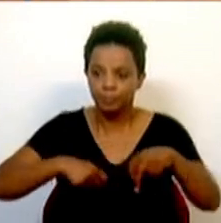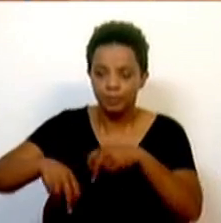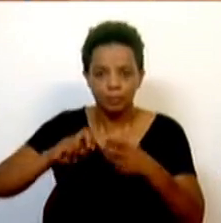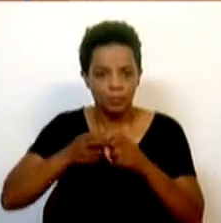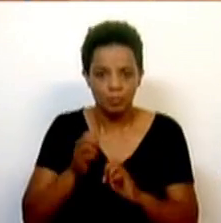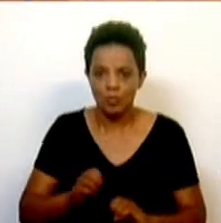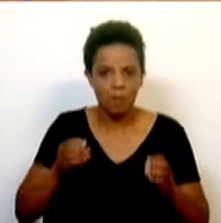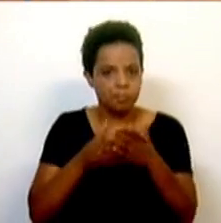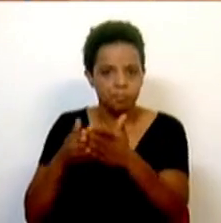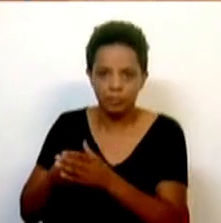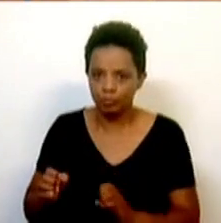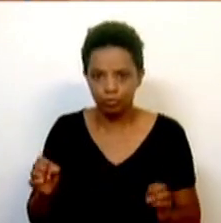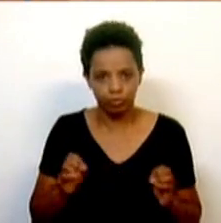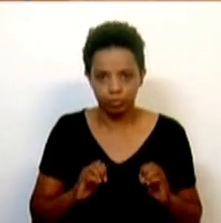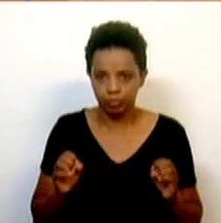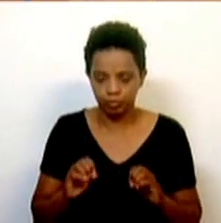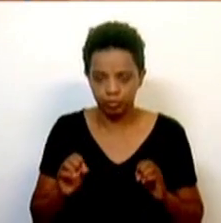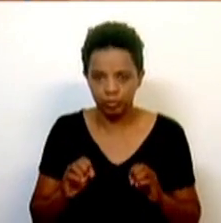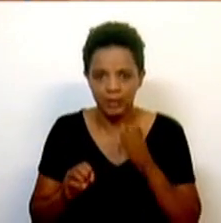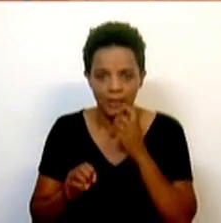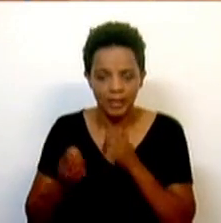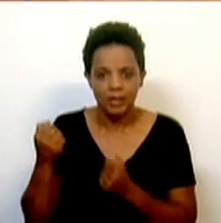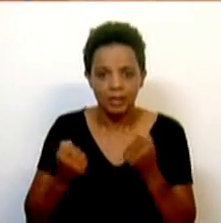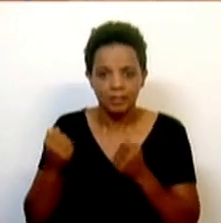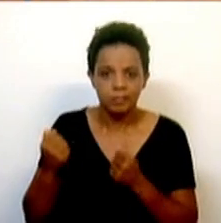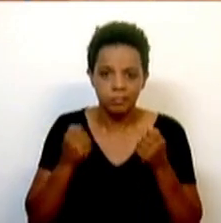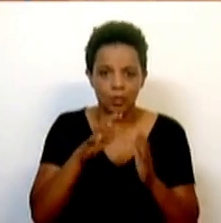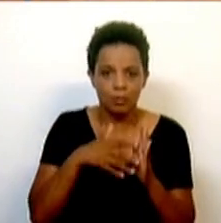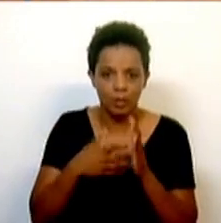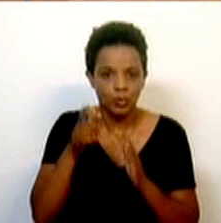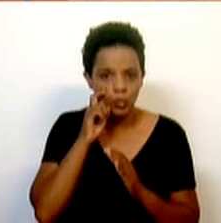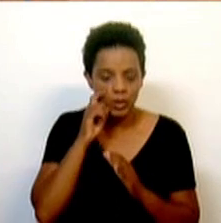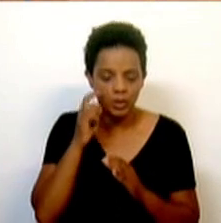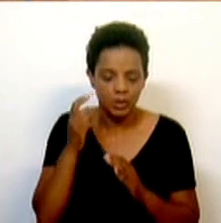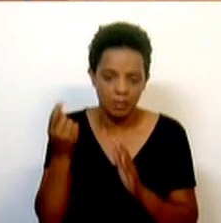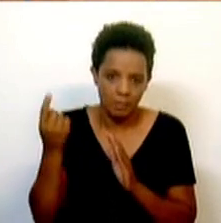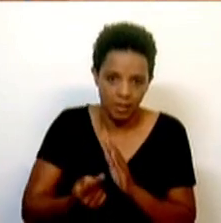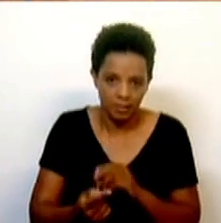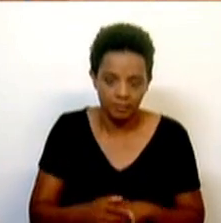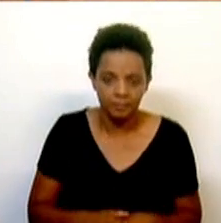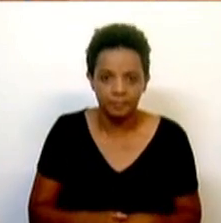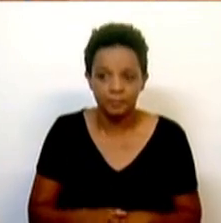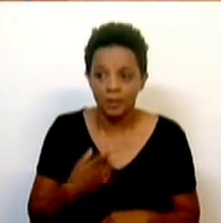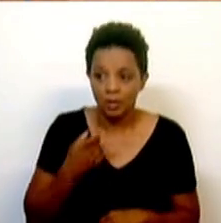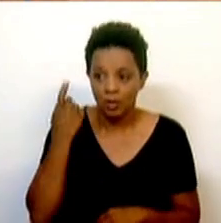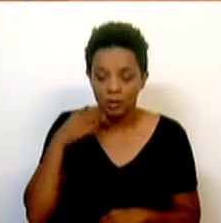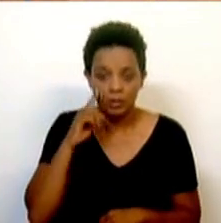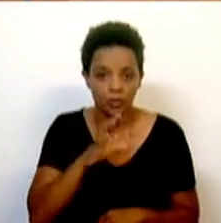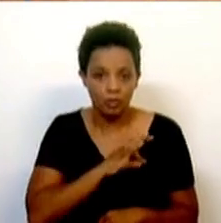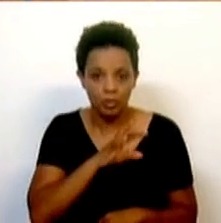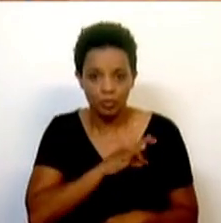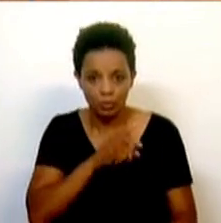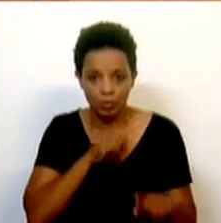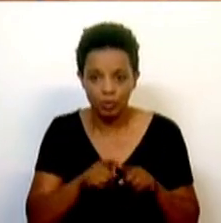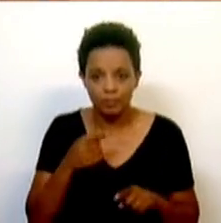constrangimentos de circulação rodoviária que o plano de segurança implica. Ainda ontem, senhoras e senhores deputados,